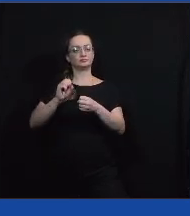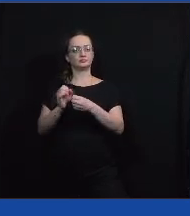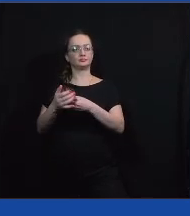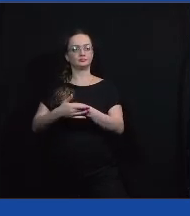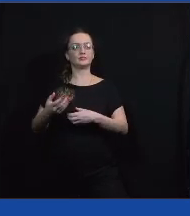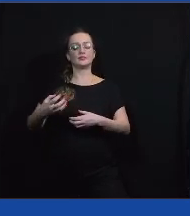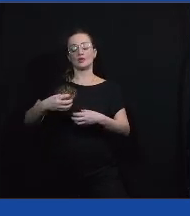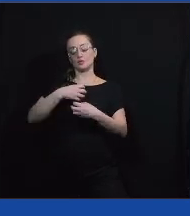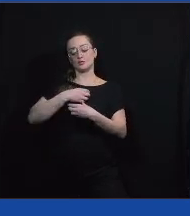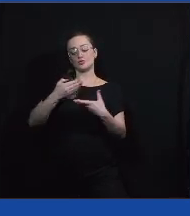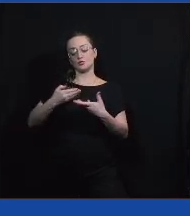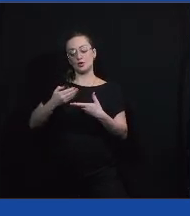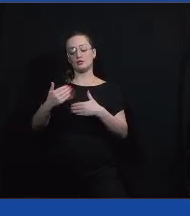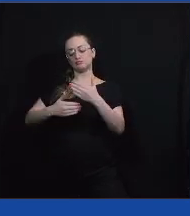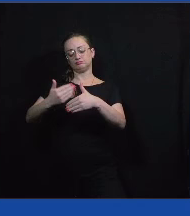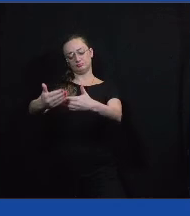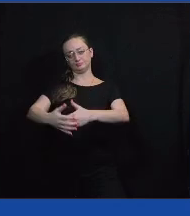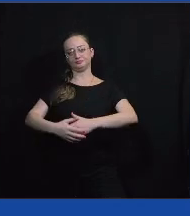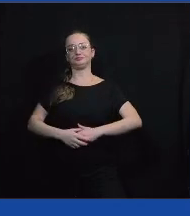atual, ideal e por aí vai.